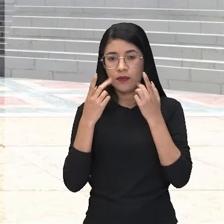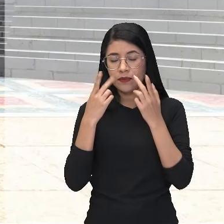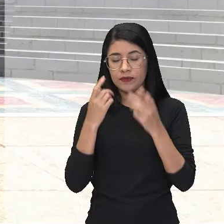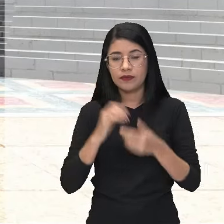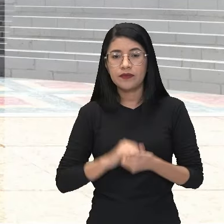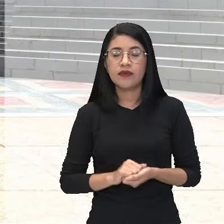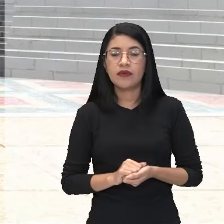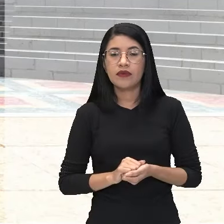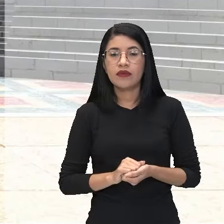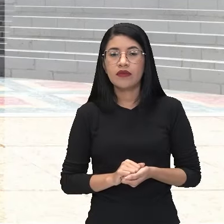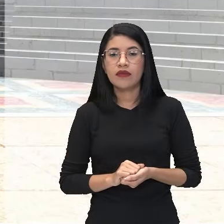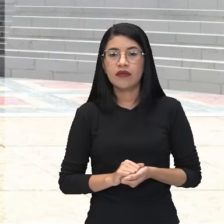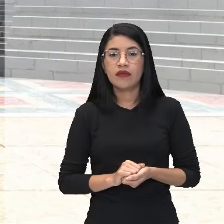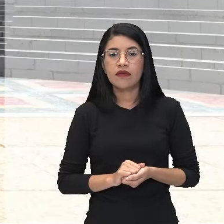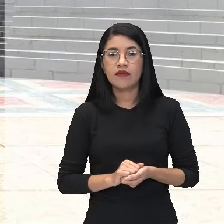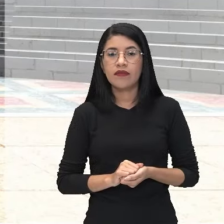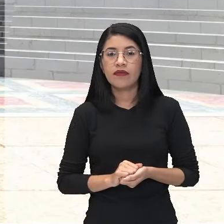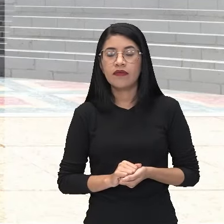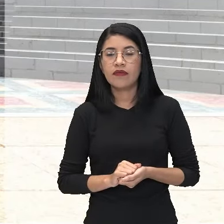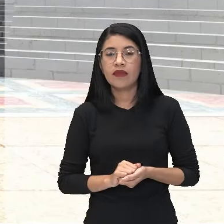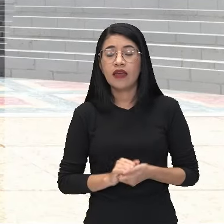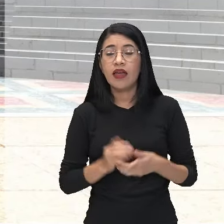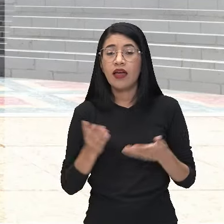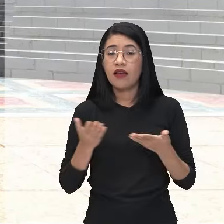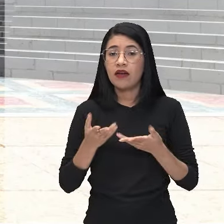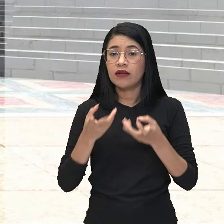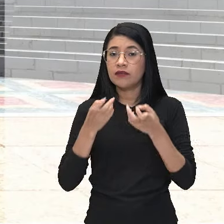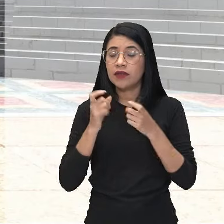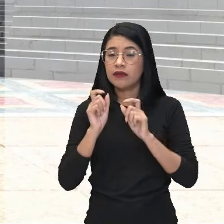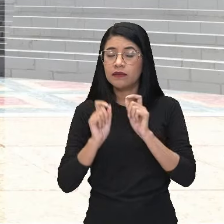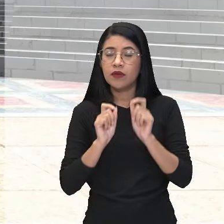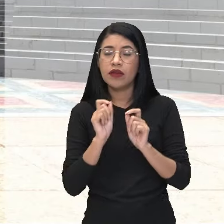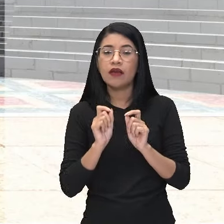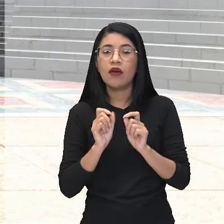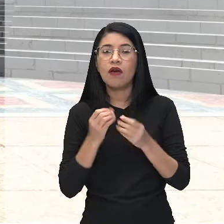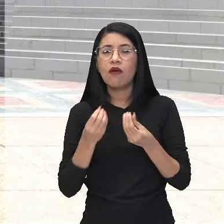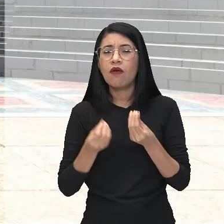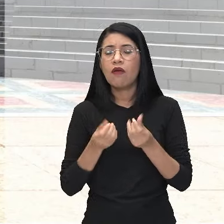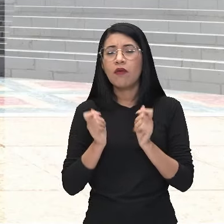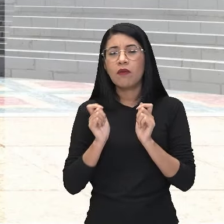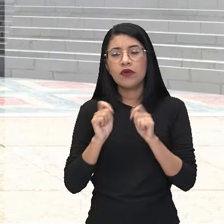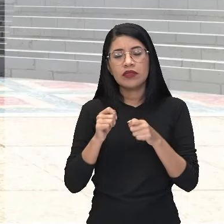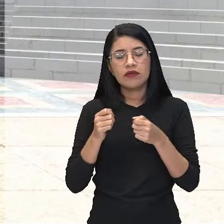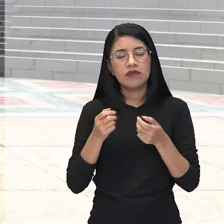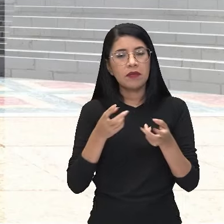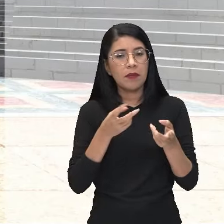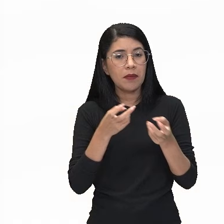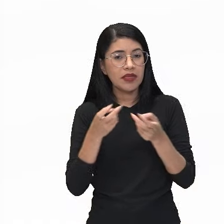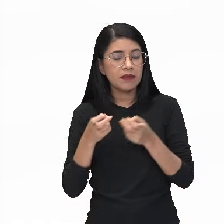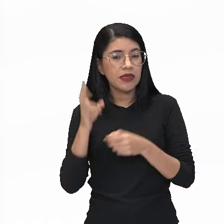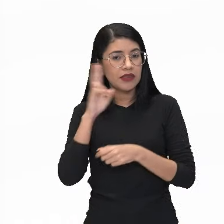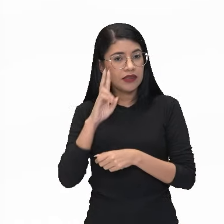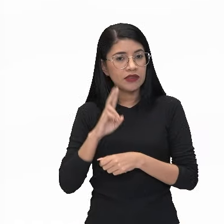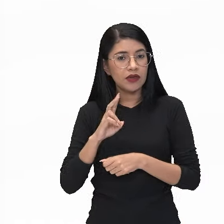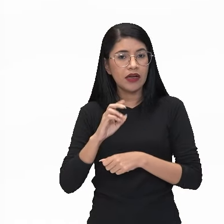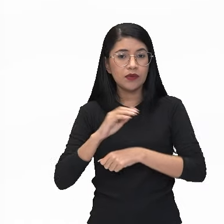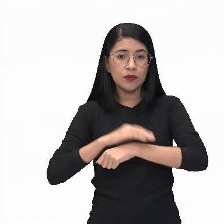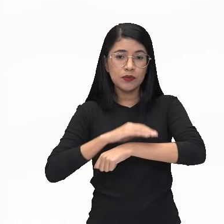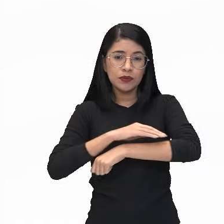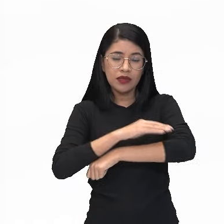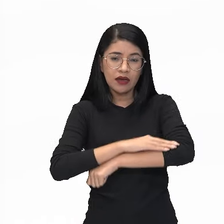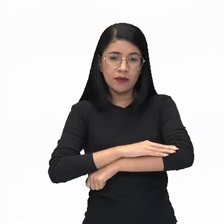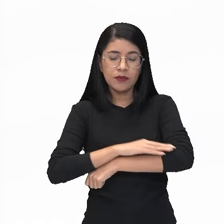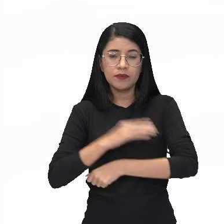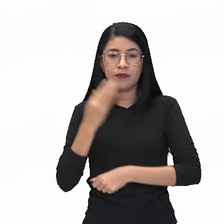E aí nós vamos perceber agora o que a gente pode, na verdade, perceber na história do Sapo Taroubeque. Pergunta aí pra